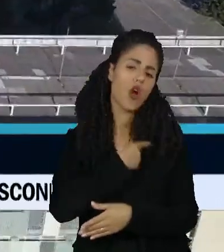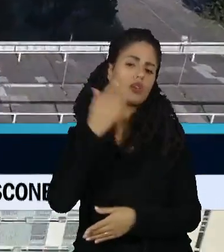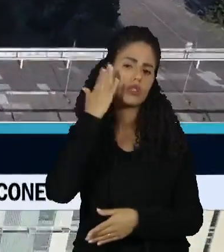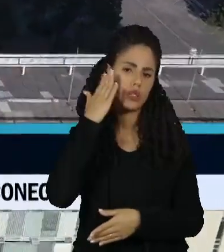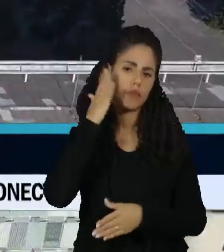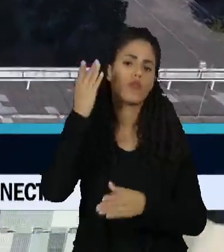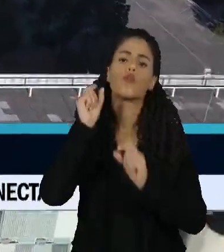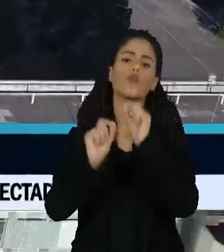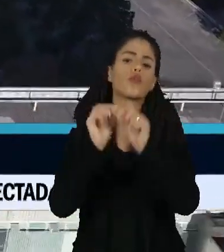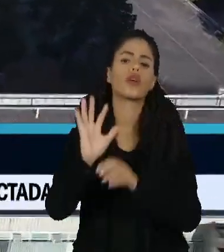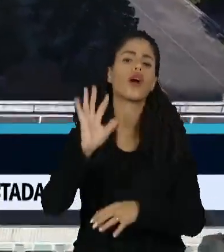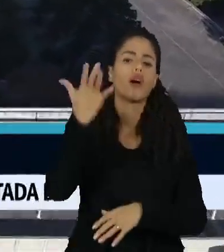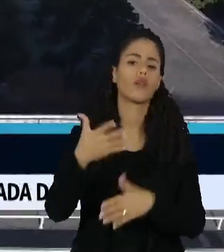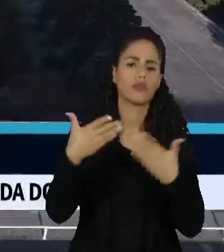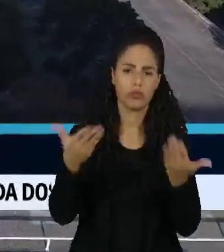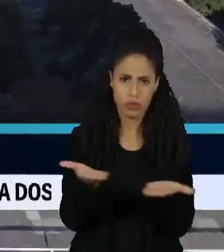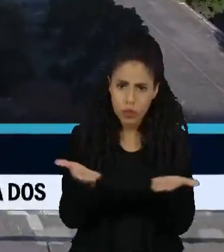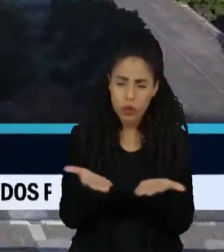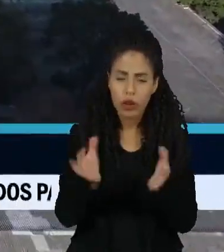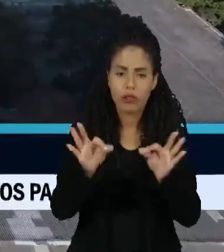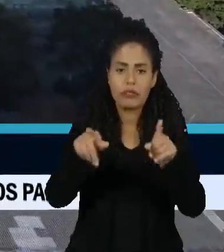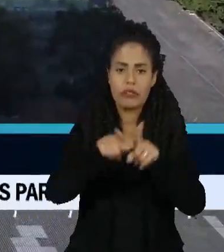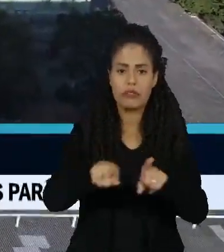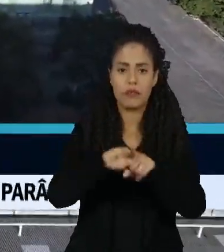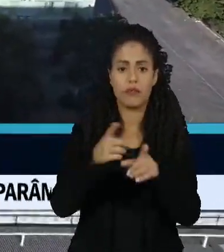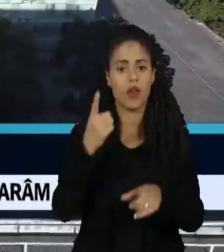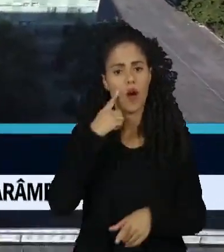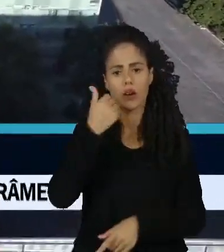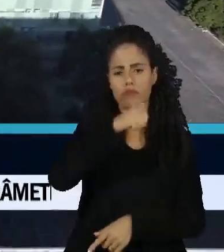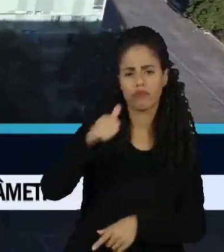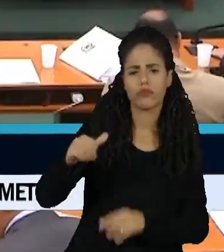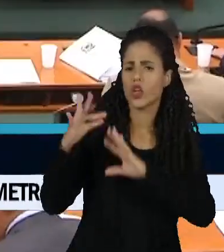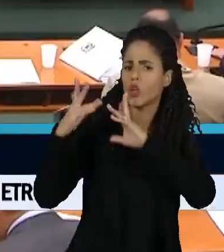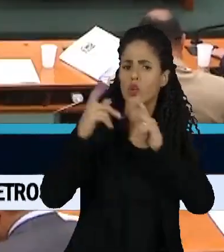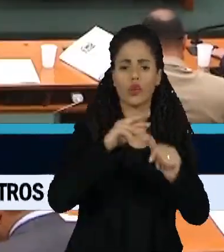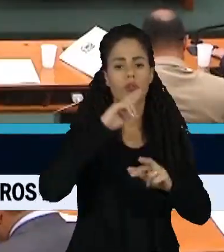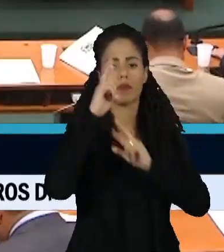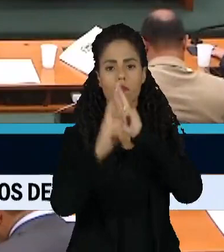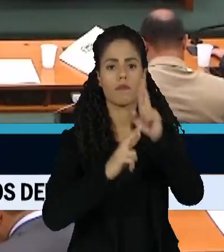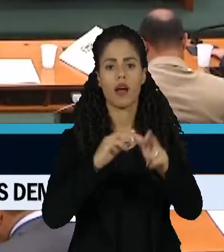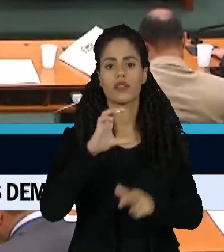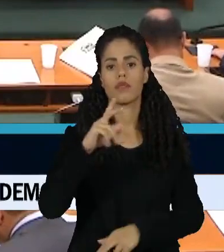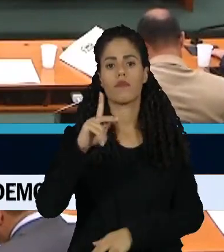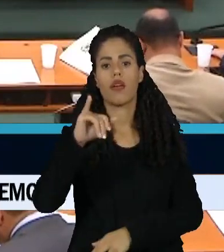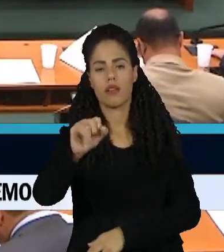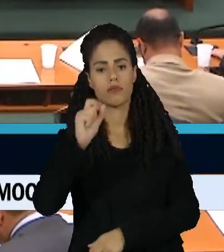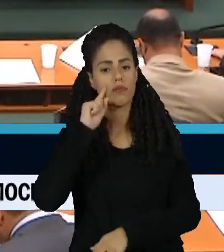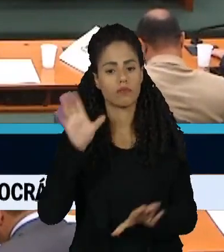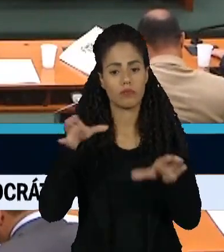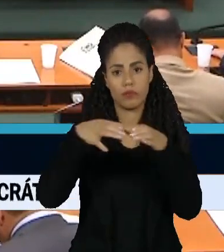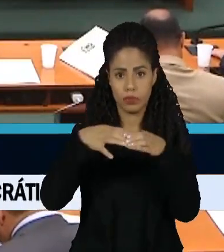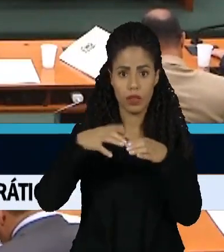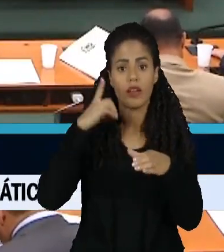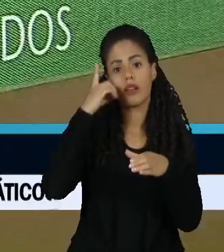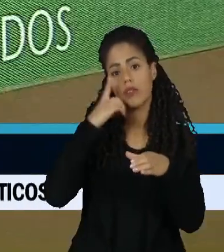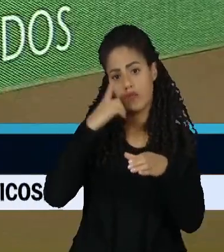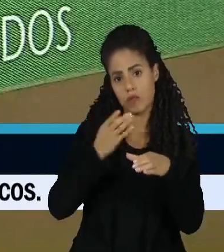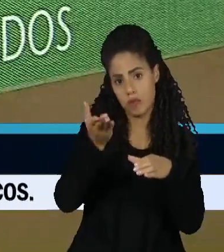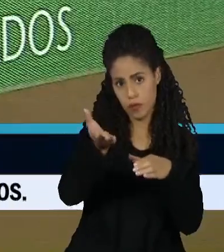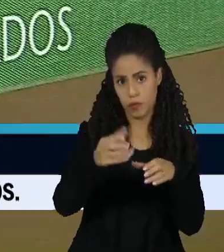pizza, não caiu em desuso. Pelo menos se avaliarmos os resultados de algumas CPIs da Câmara dos Deputados.